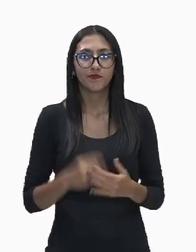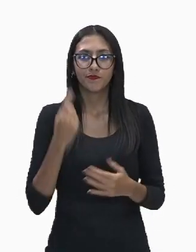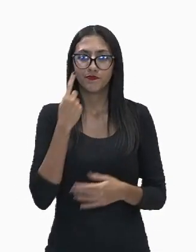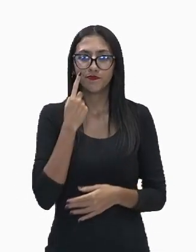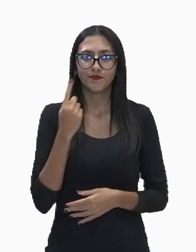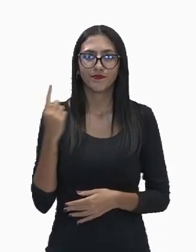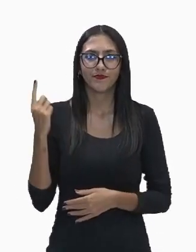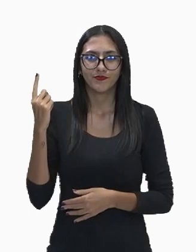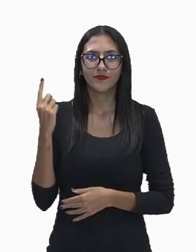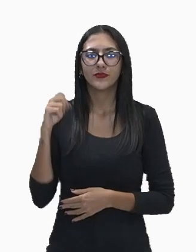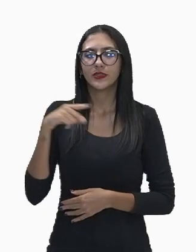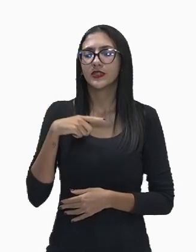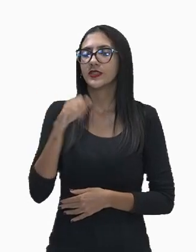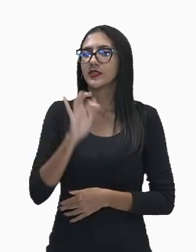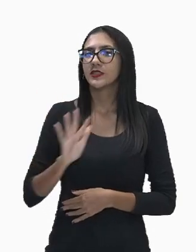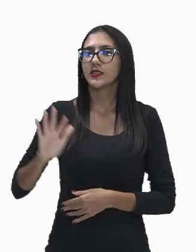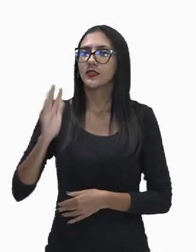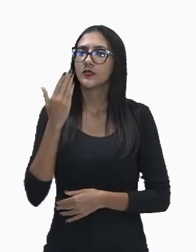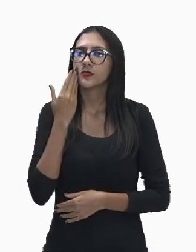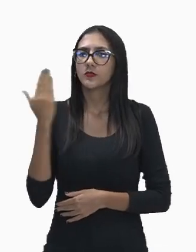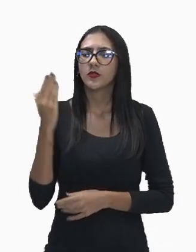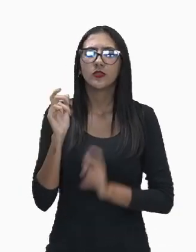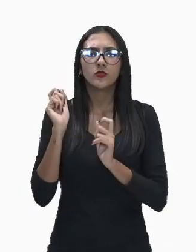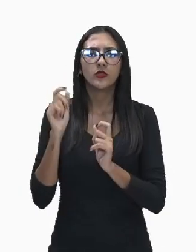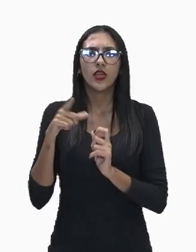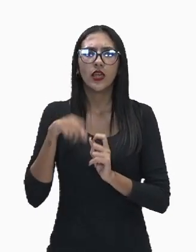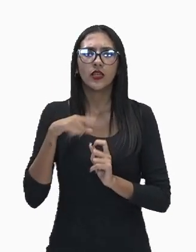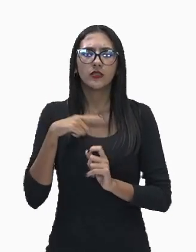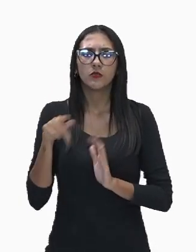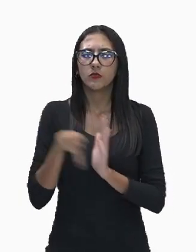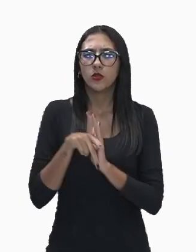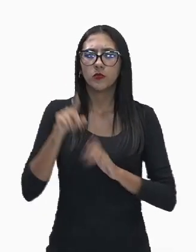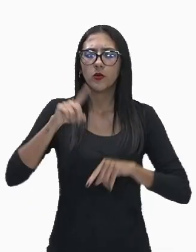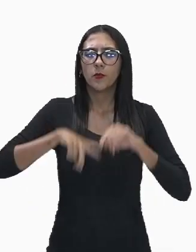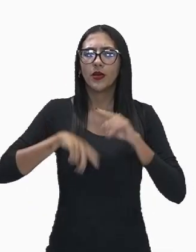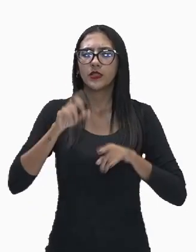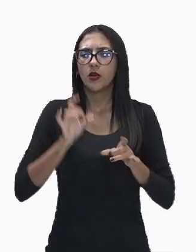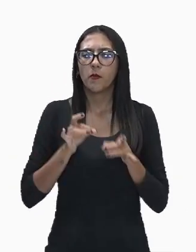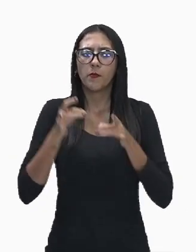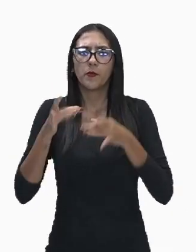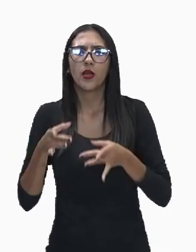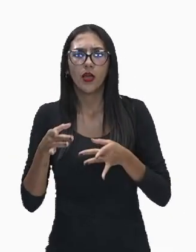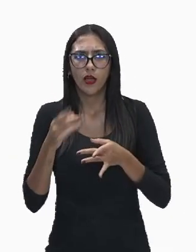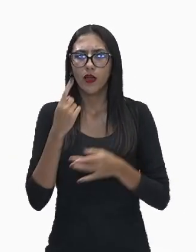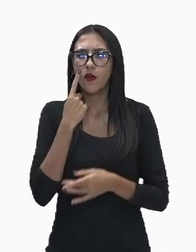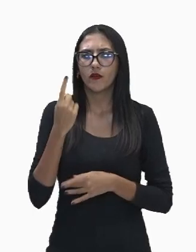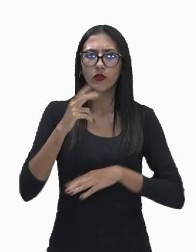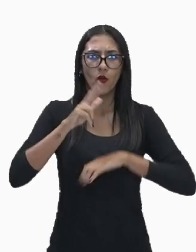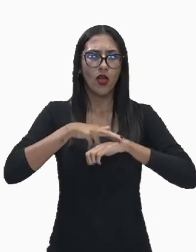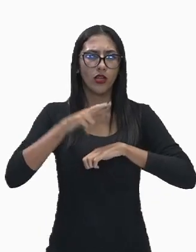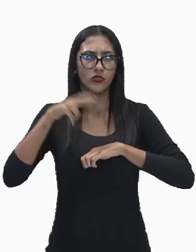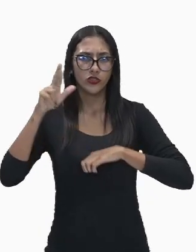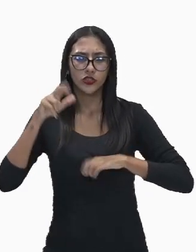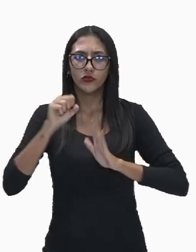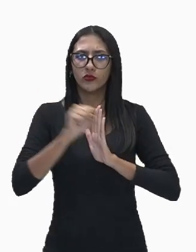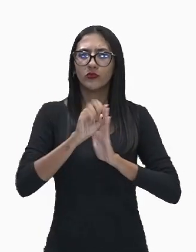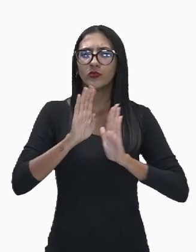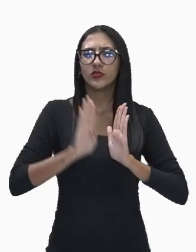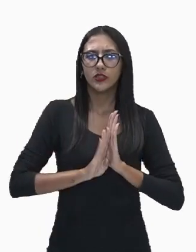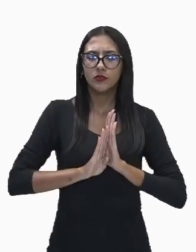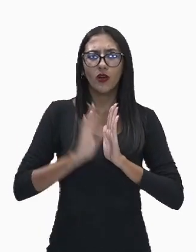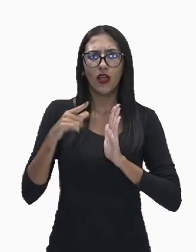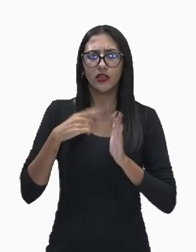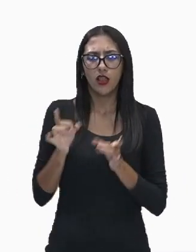que a produção preparou, nós temos ali o rejeito de um lixo com símbolo de radioativo, que não deveria